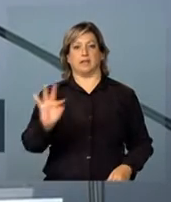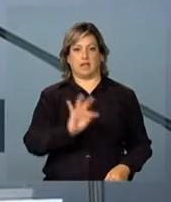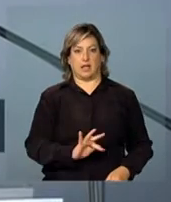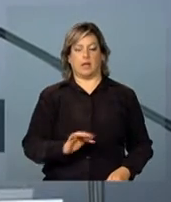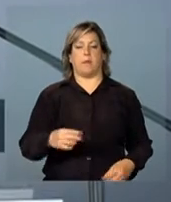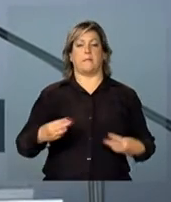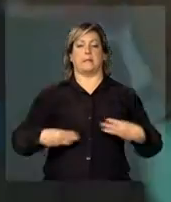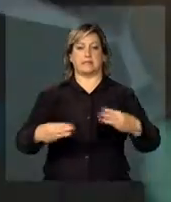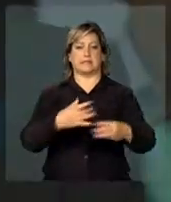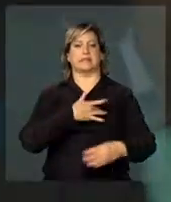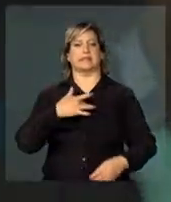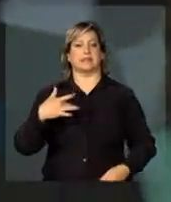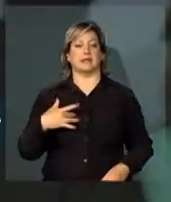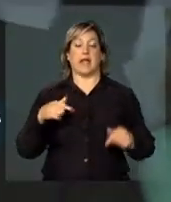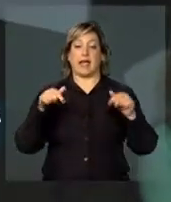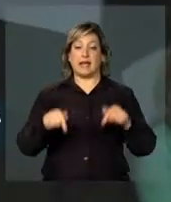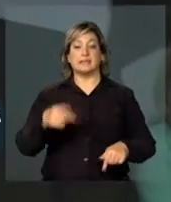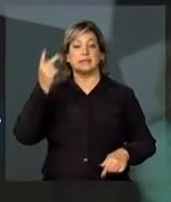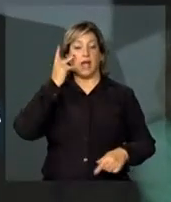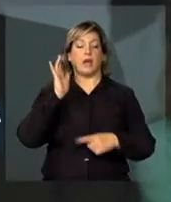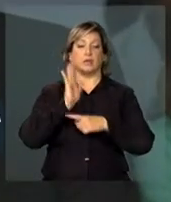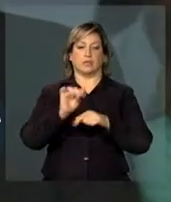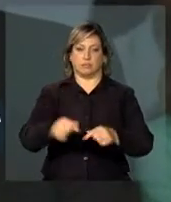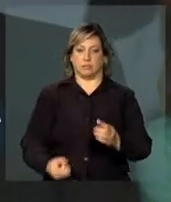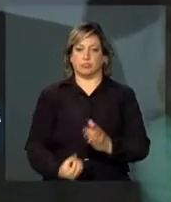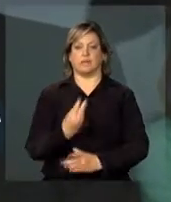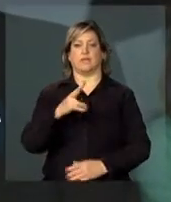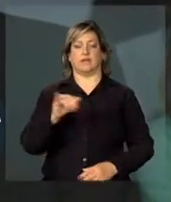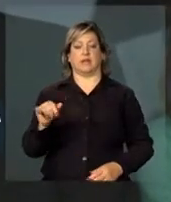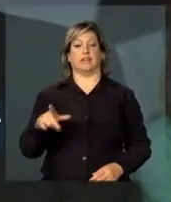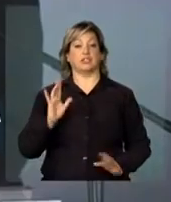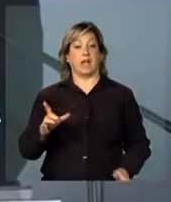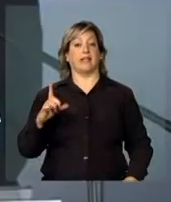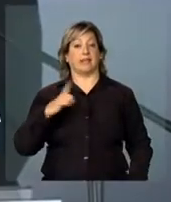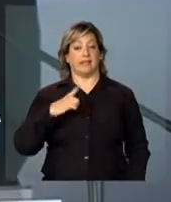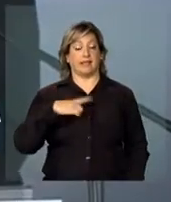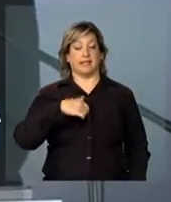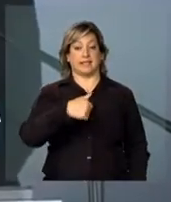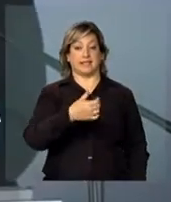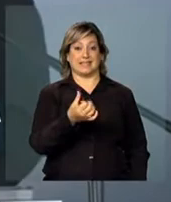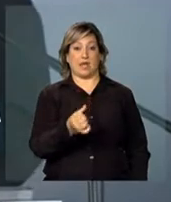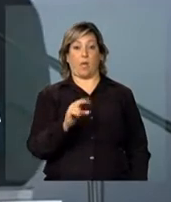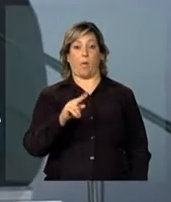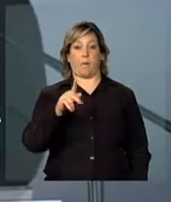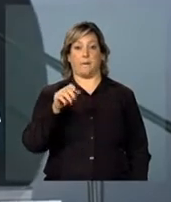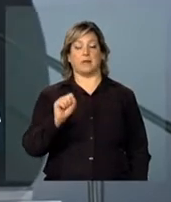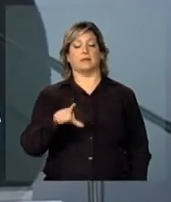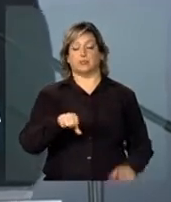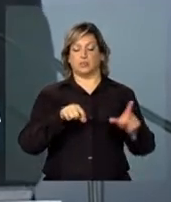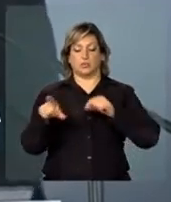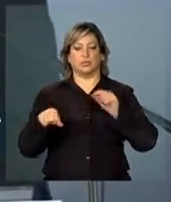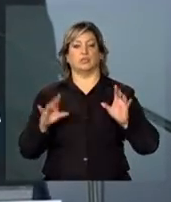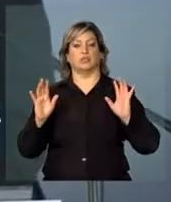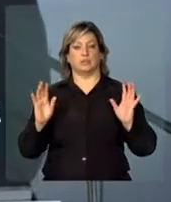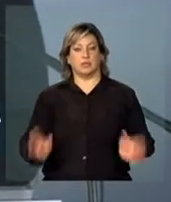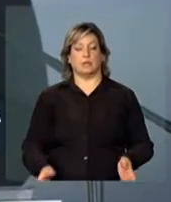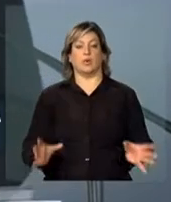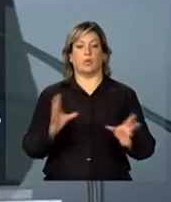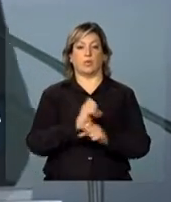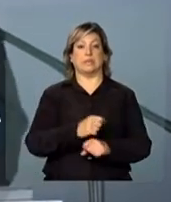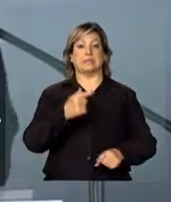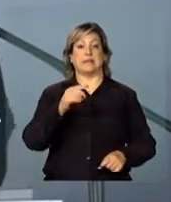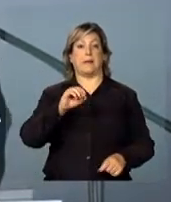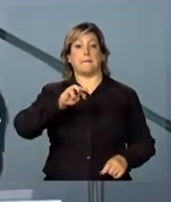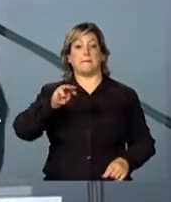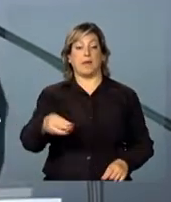Ministério da Saúde, aqui para a cidade de São Paulo. Já tem 16 UPAs definidas, serão 70